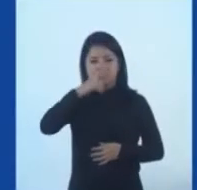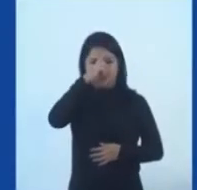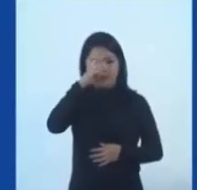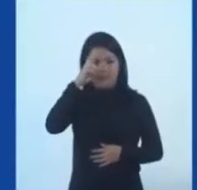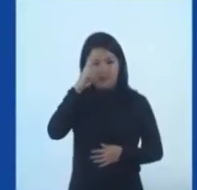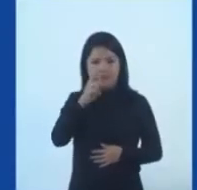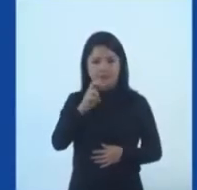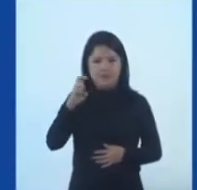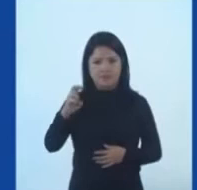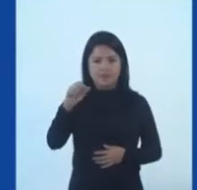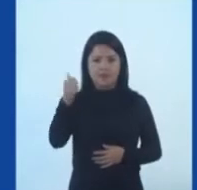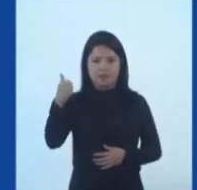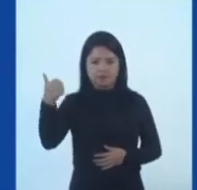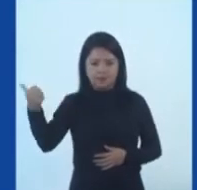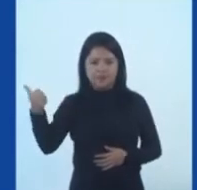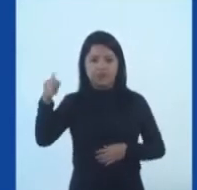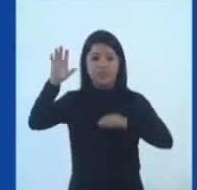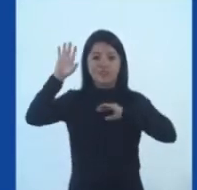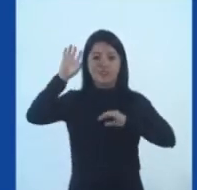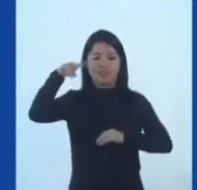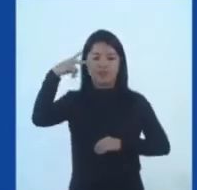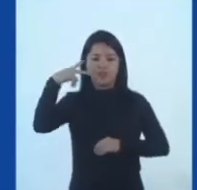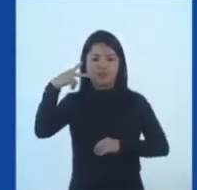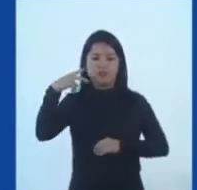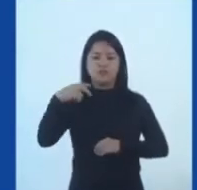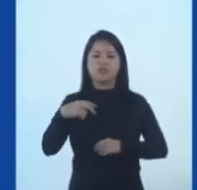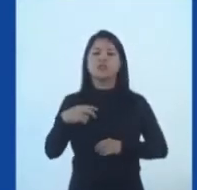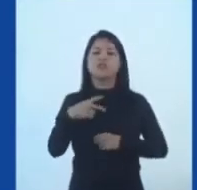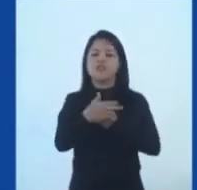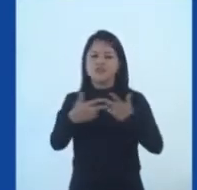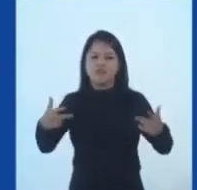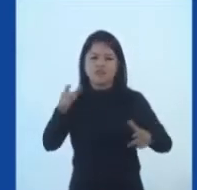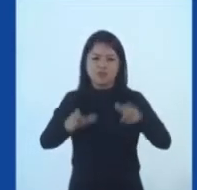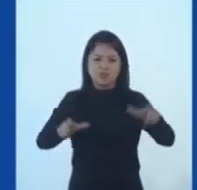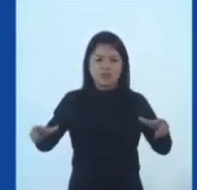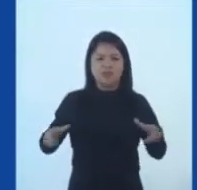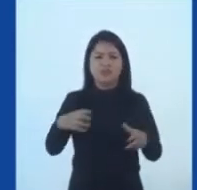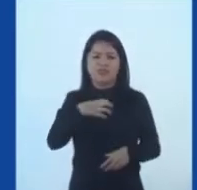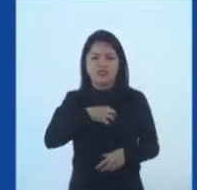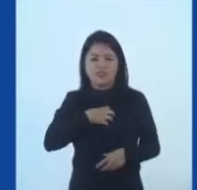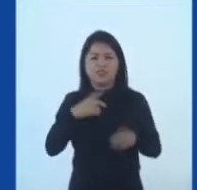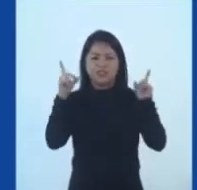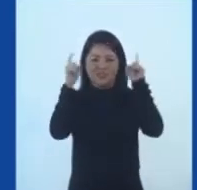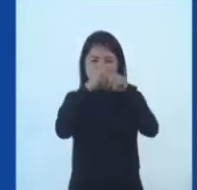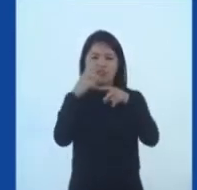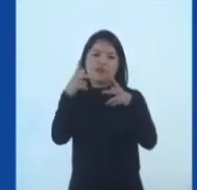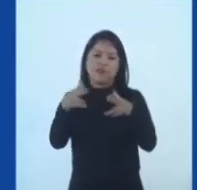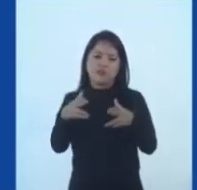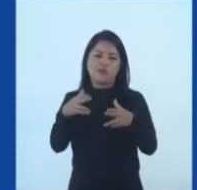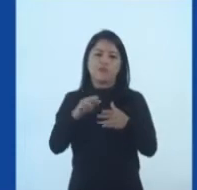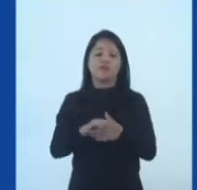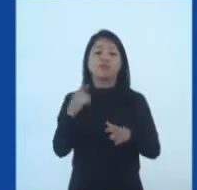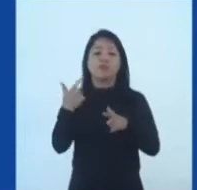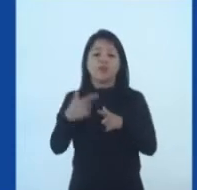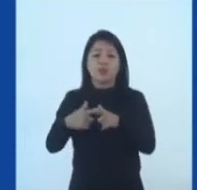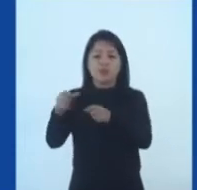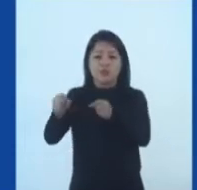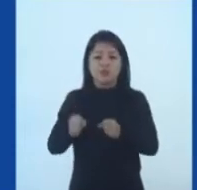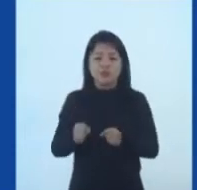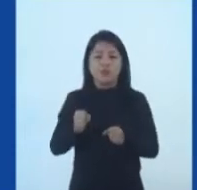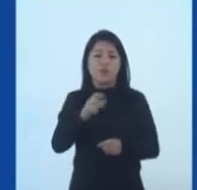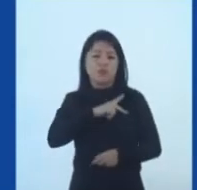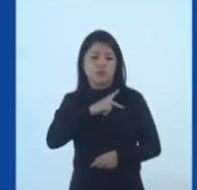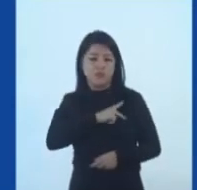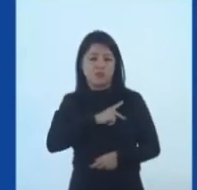Riane do Uber, 55-111, candidata vereadora. Assim como muitos, tenho sentido na pele as dificuldades por causa do descaso do